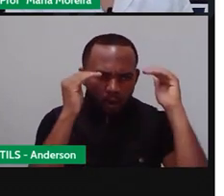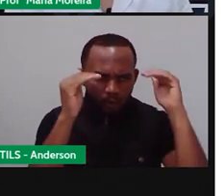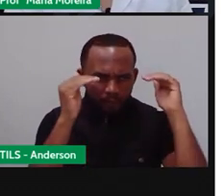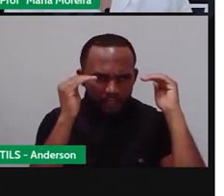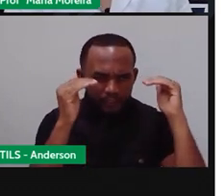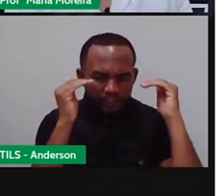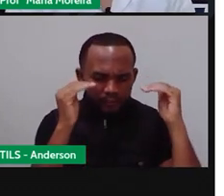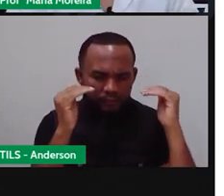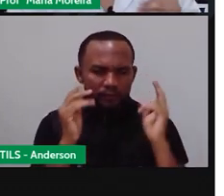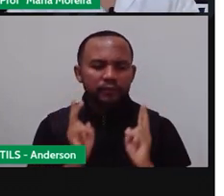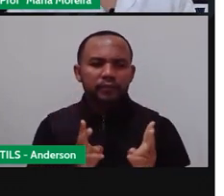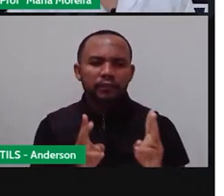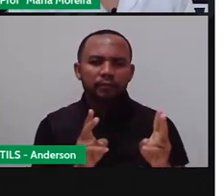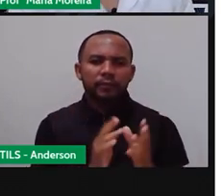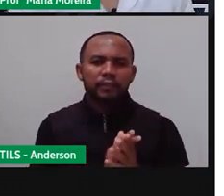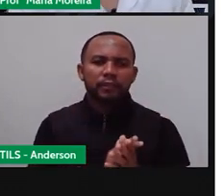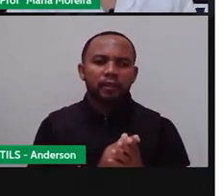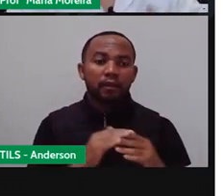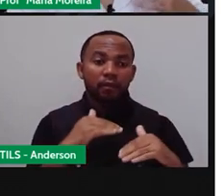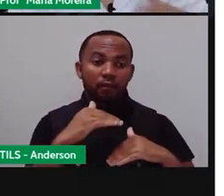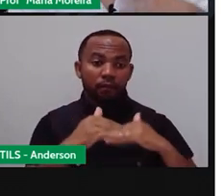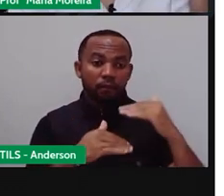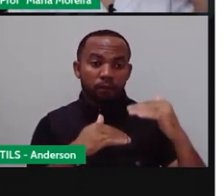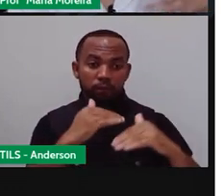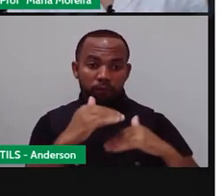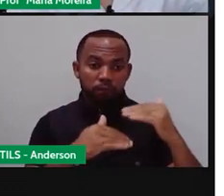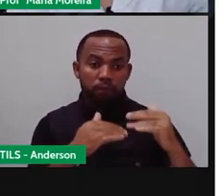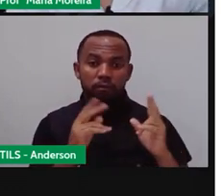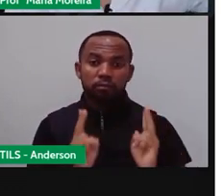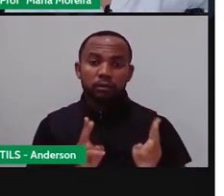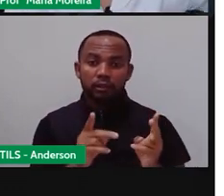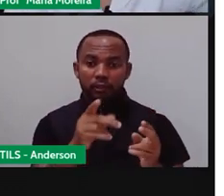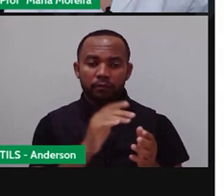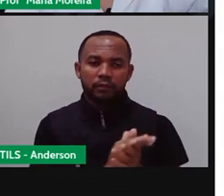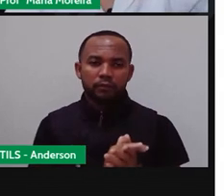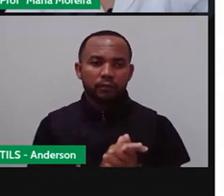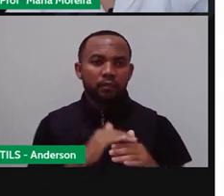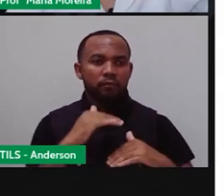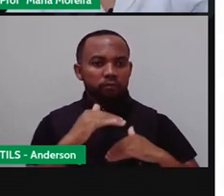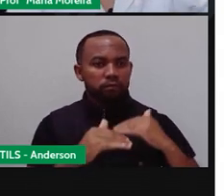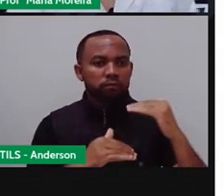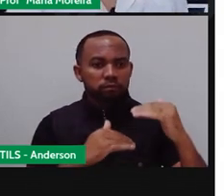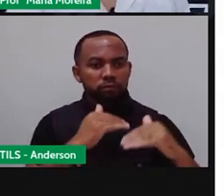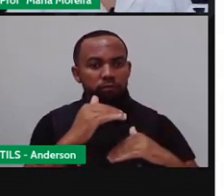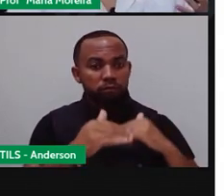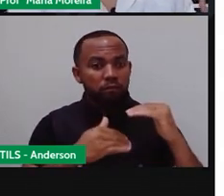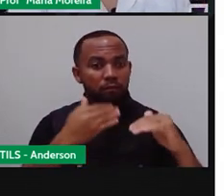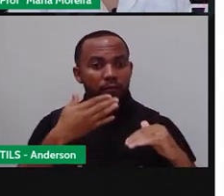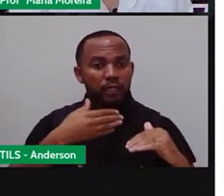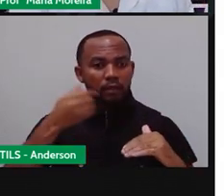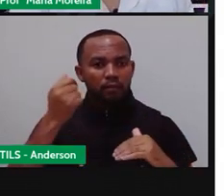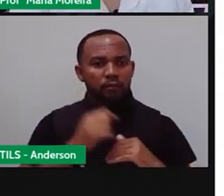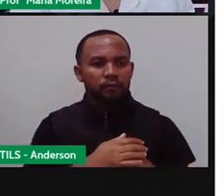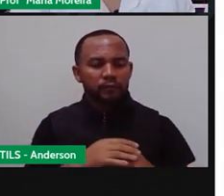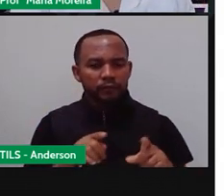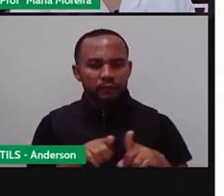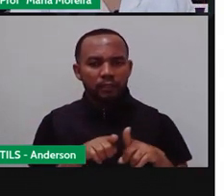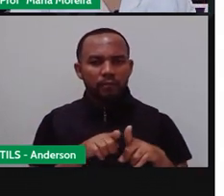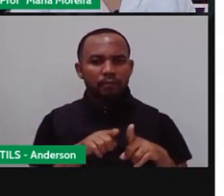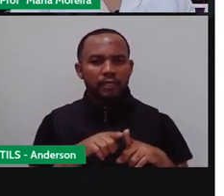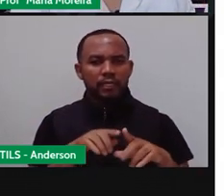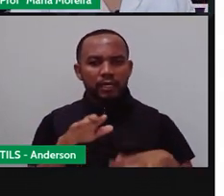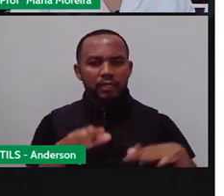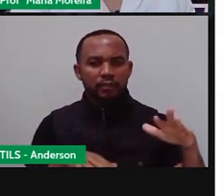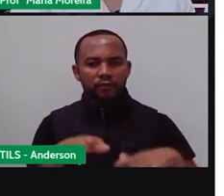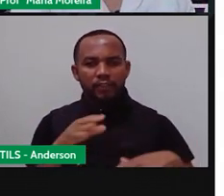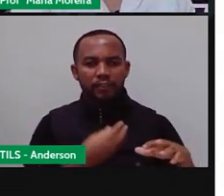ocorre aí um processo evolutivo, os animais eles virão evoluindo aí com o tempo, em que as espécies interagem e